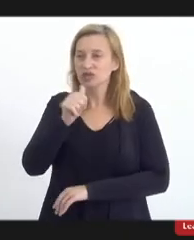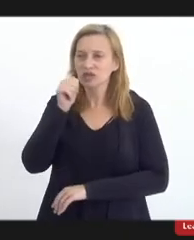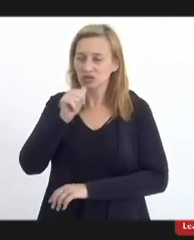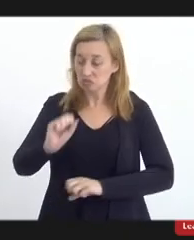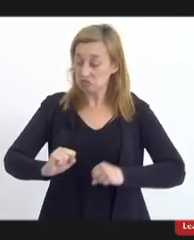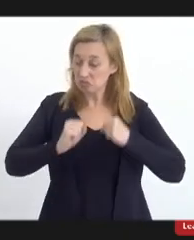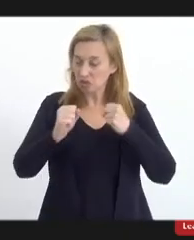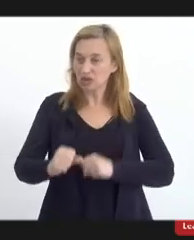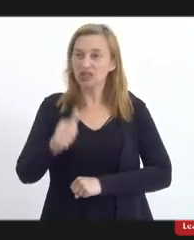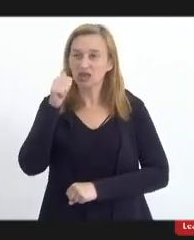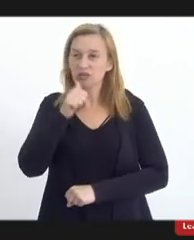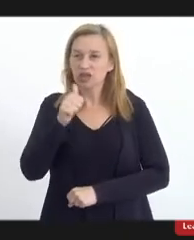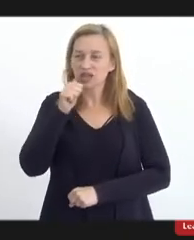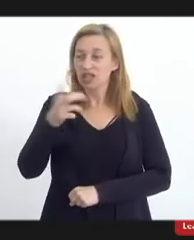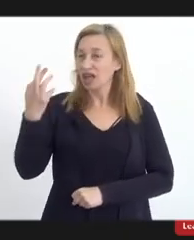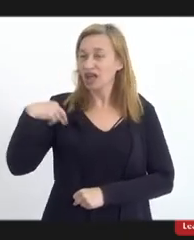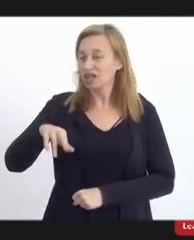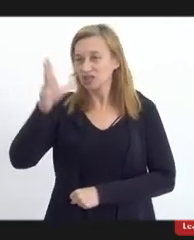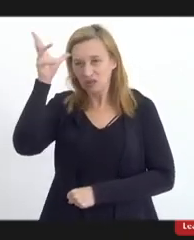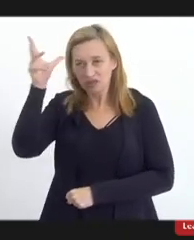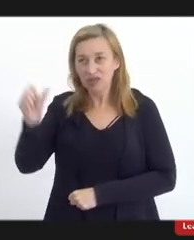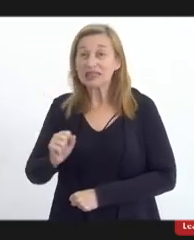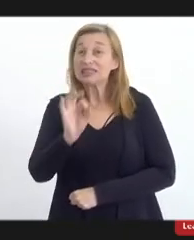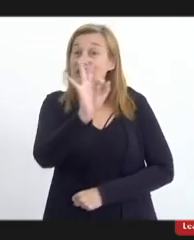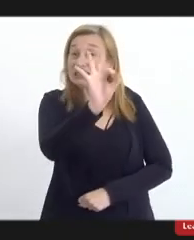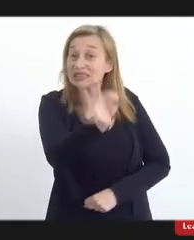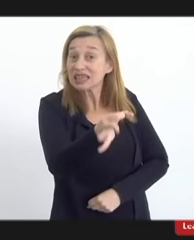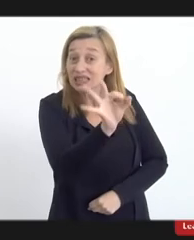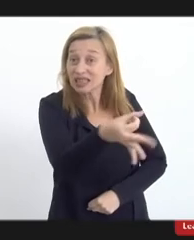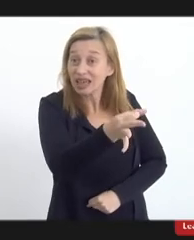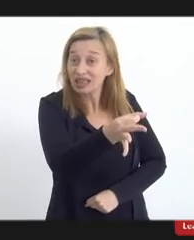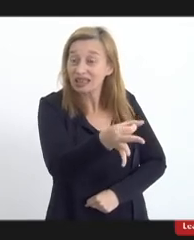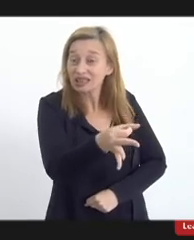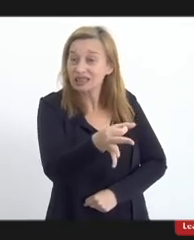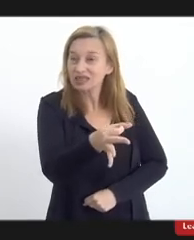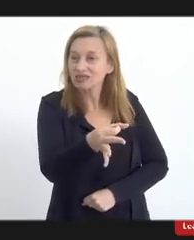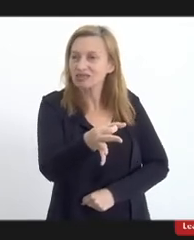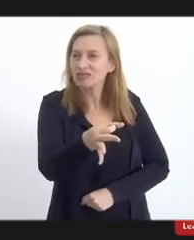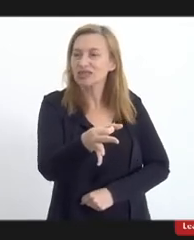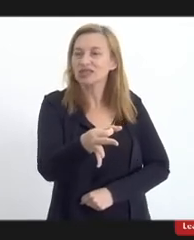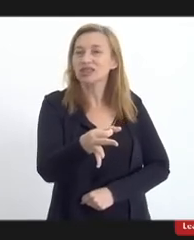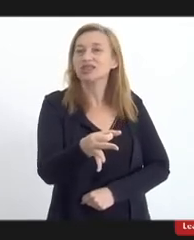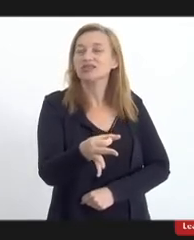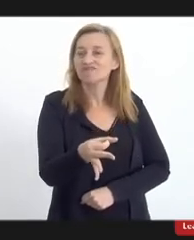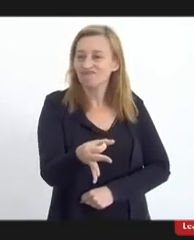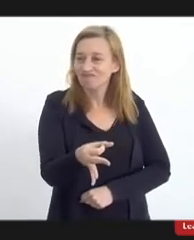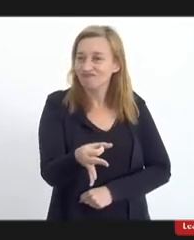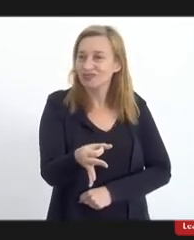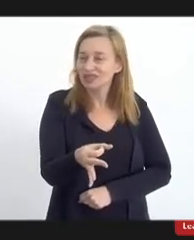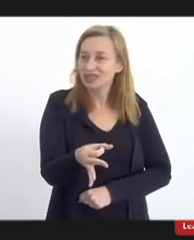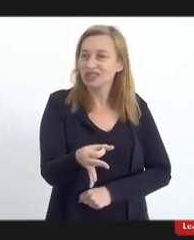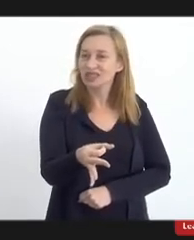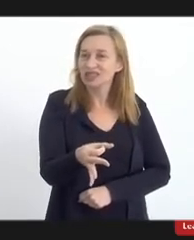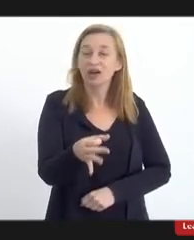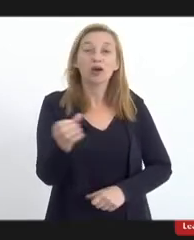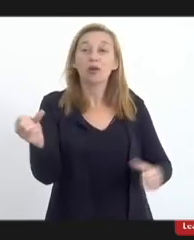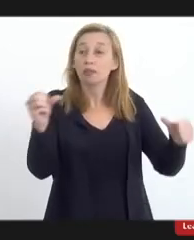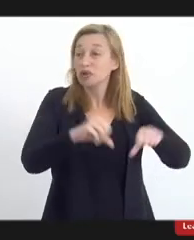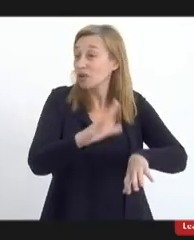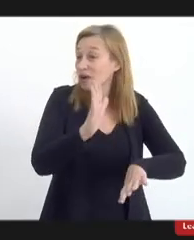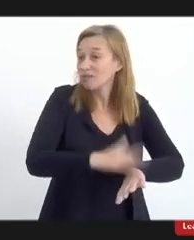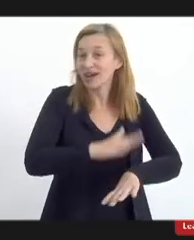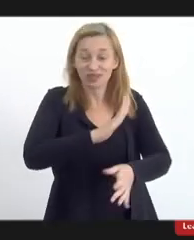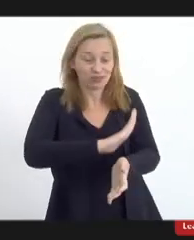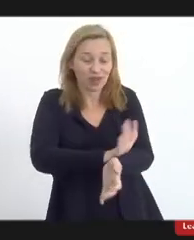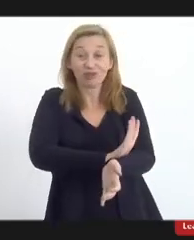afro-brasileiras com certeza elas agravam o fenômeno da intolerância porque é uma